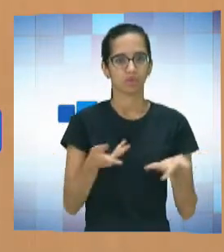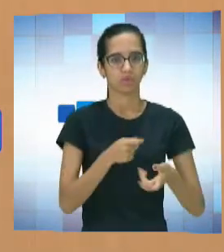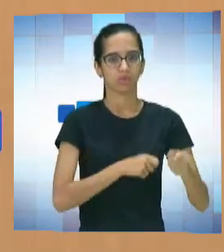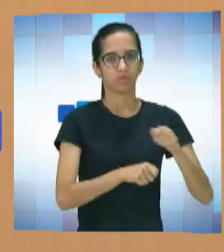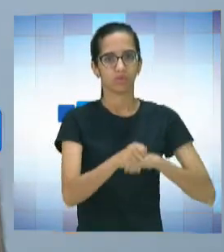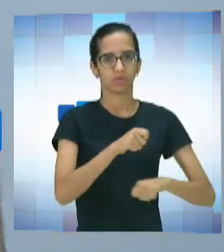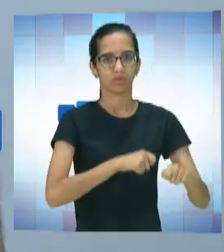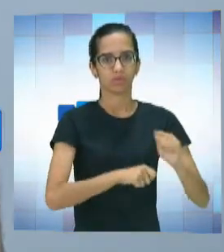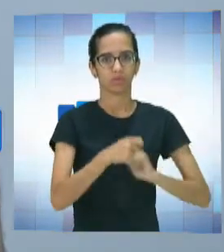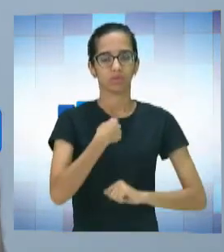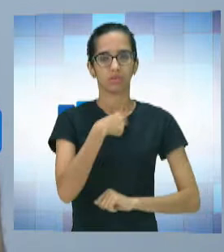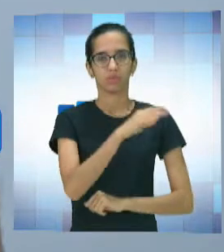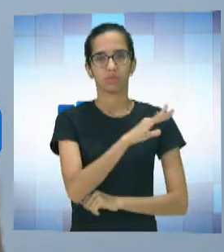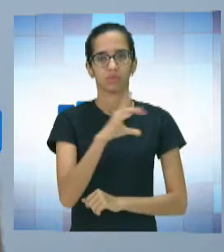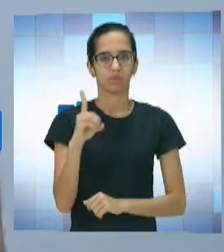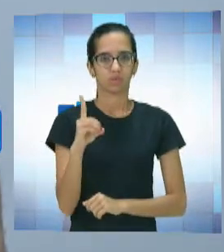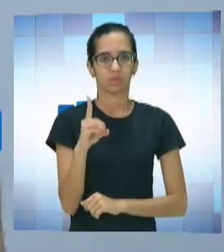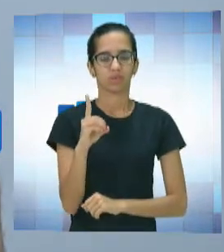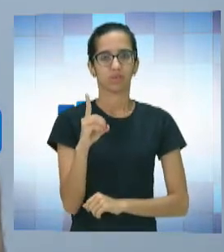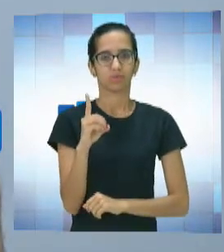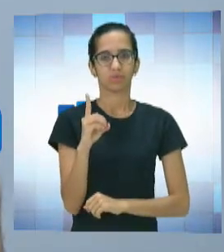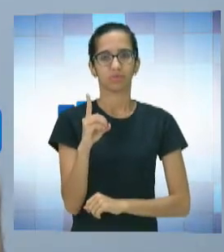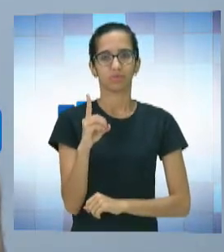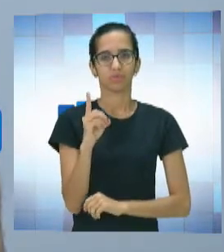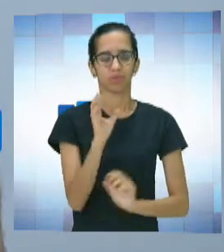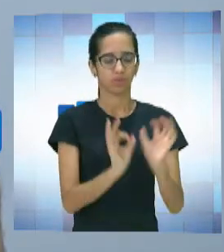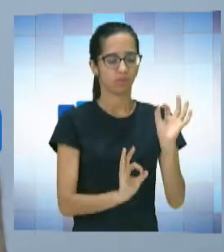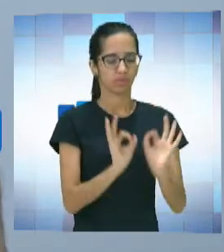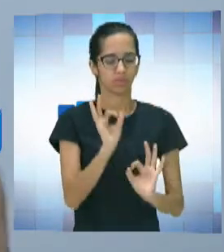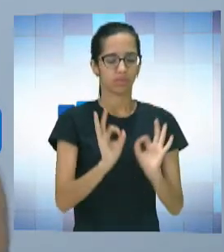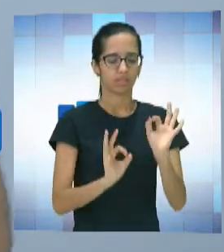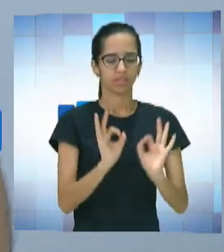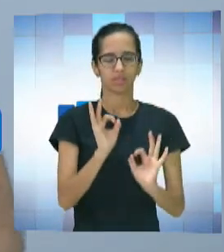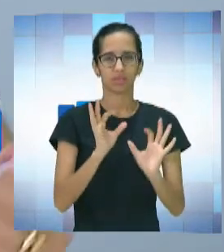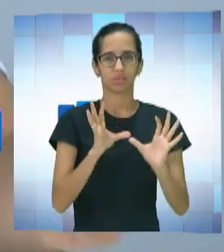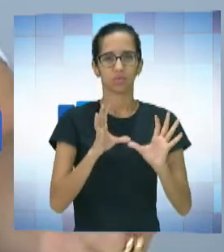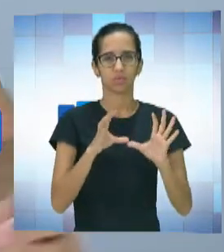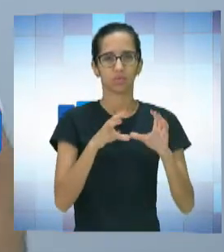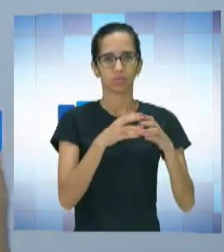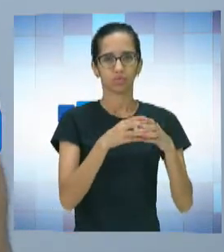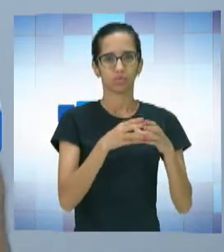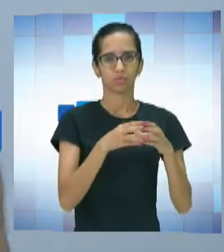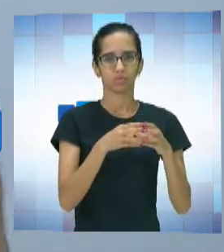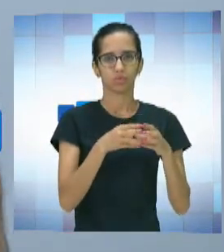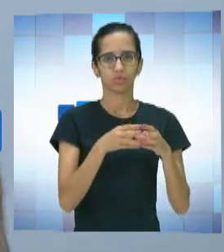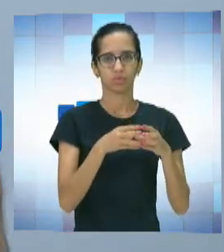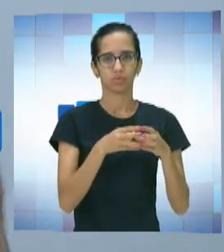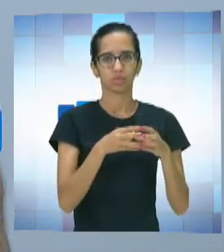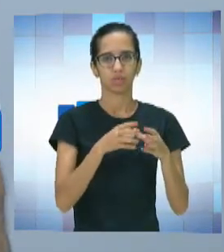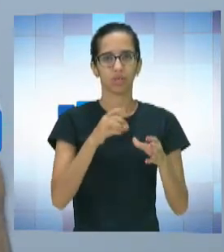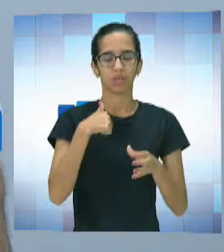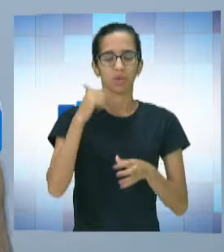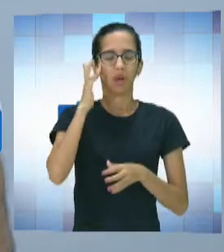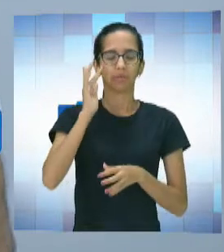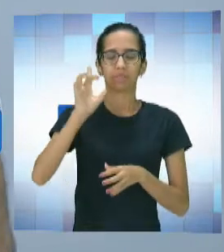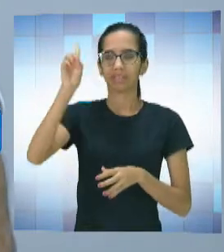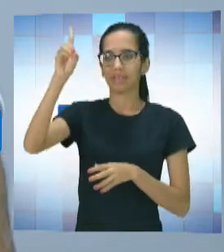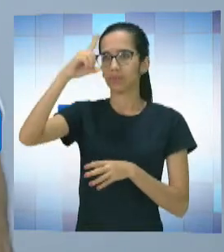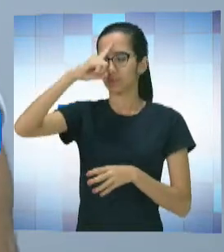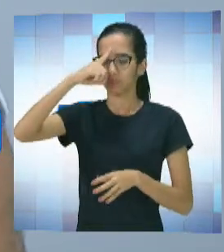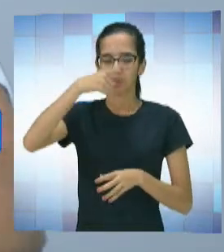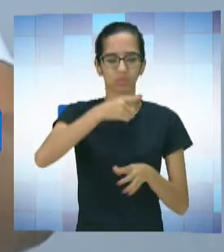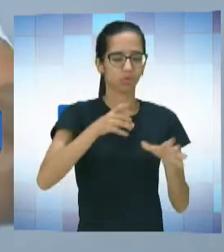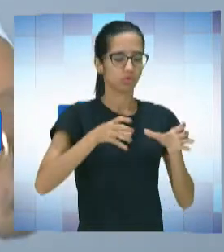frente, como coordenador do projeto, coordenando uma equipe, que hoje, eu digo assim, foi escolhida, né? Deus mandou essa equipe para que